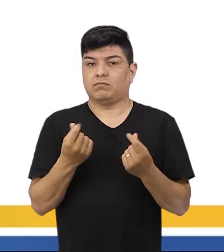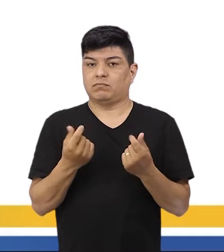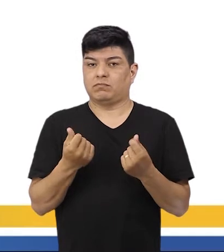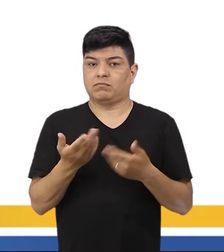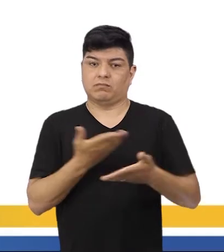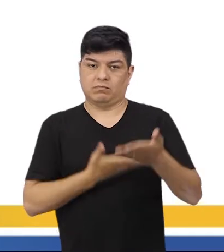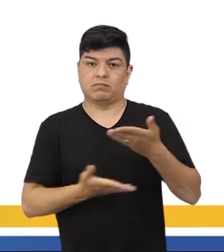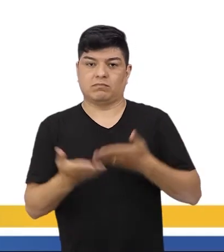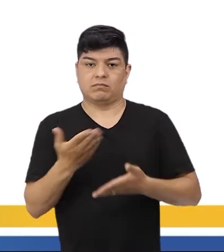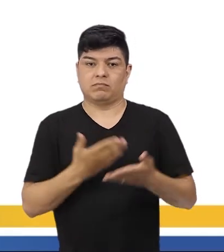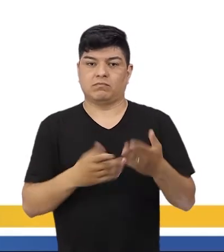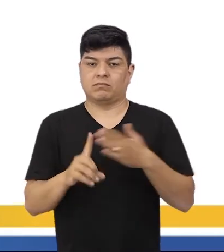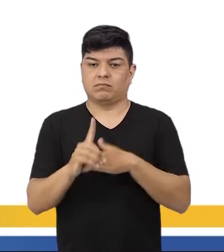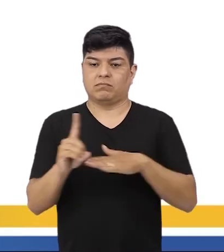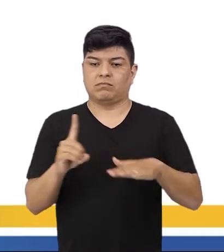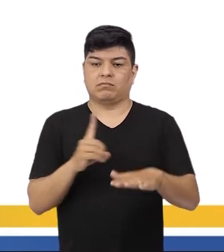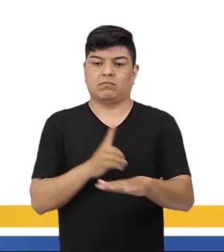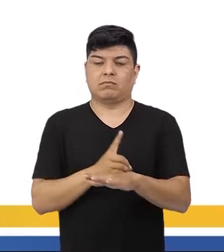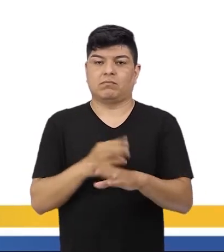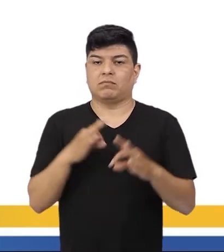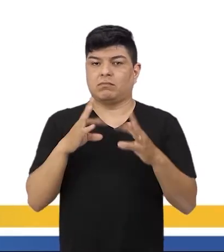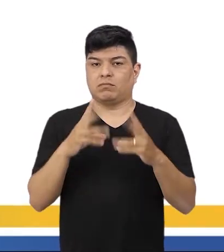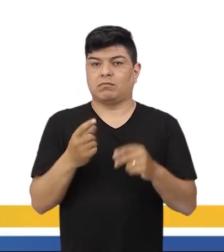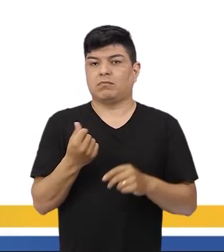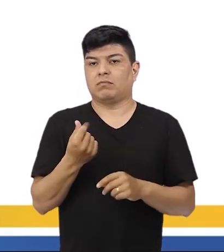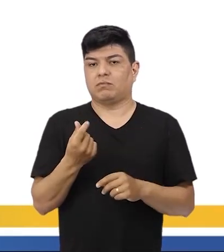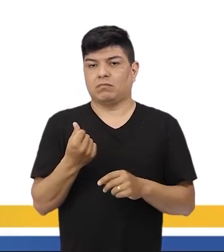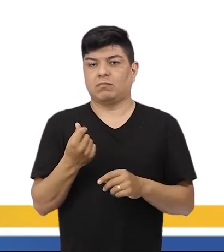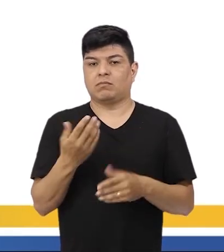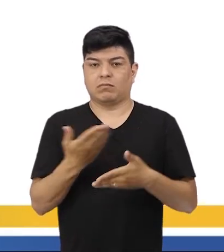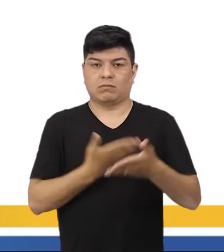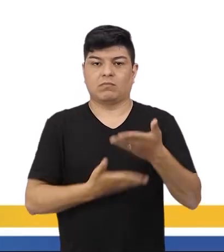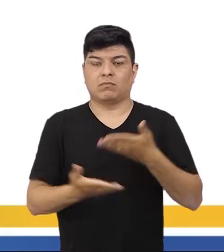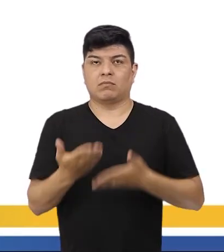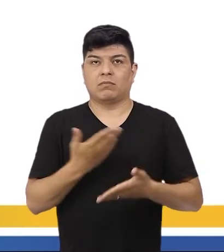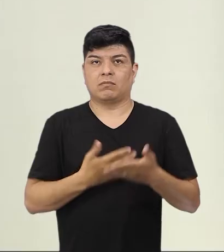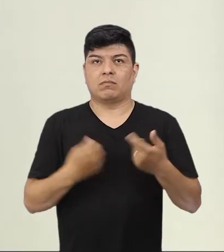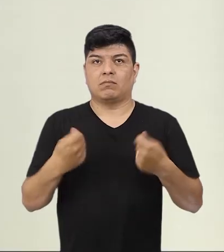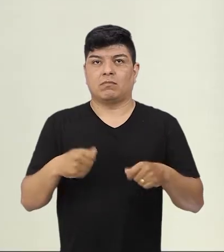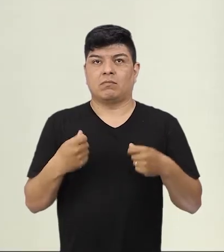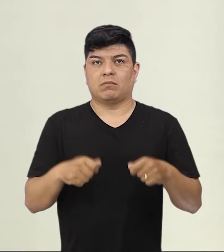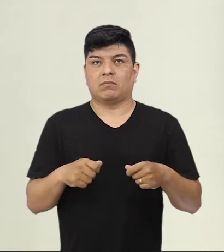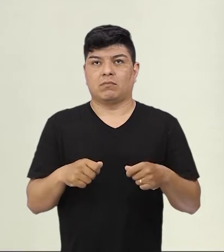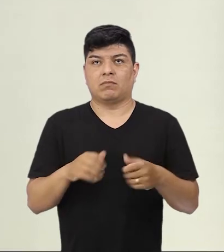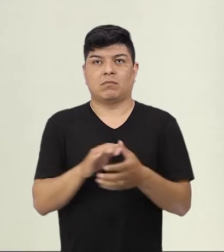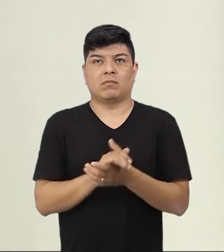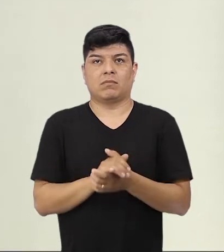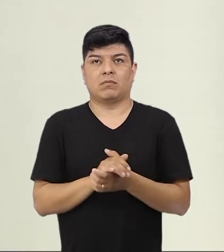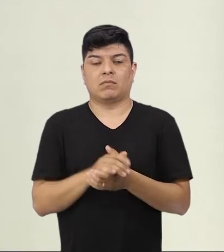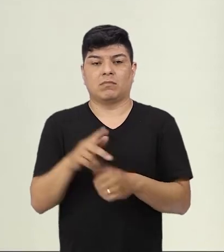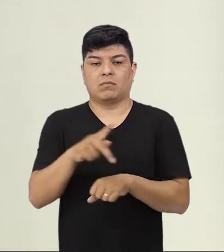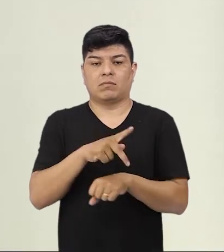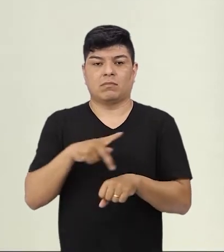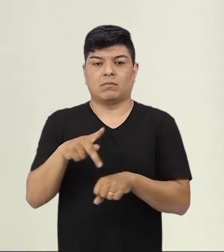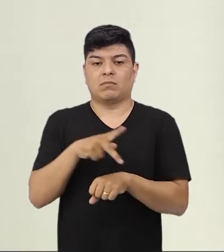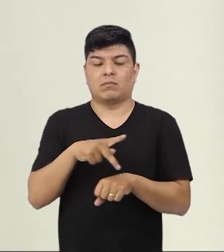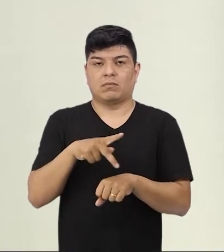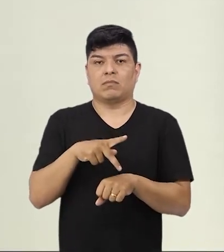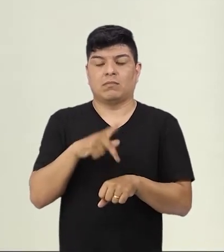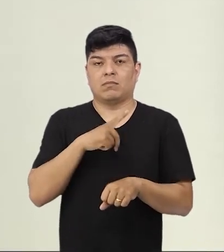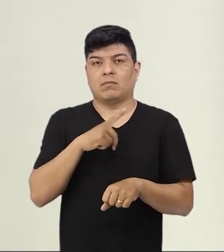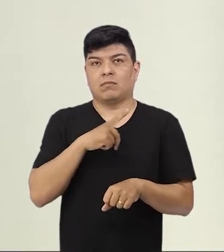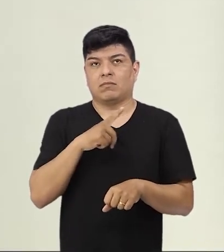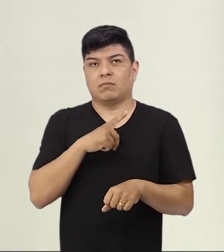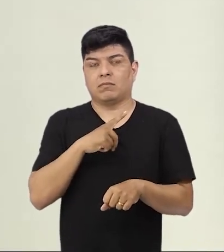dinheiro que circulava na sociedade, né? E todo o dinheiro que circula na sociedade, a gente tem um laço, que é o que o país tem, mesmo assim,